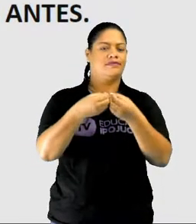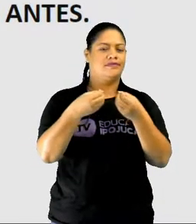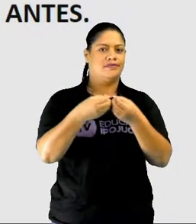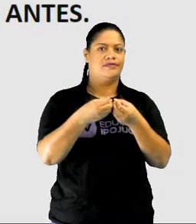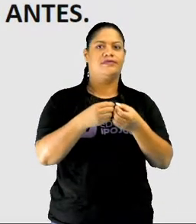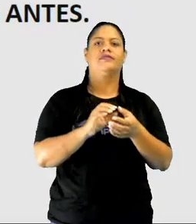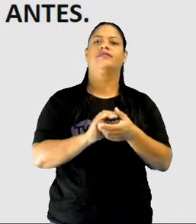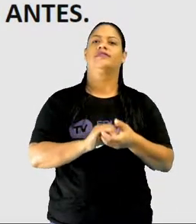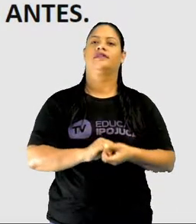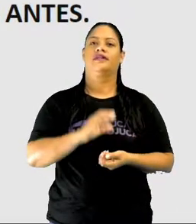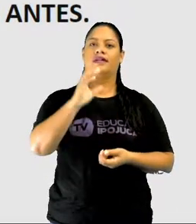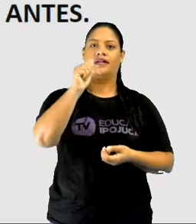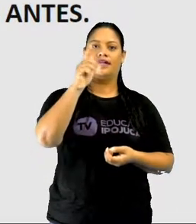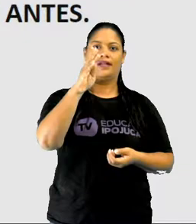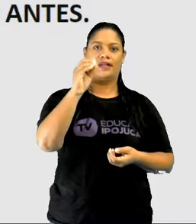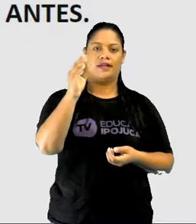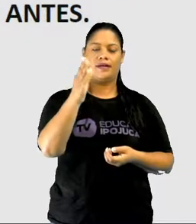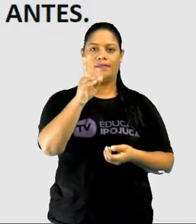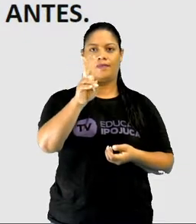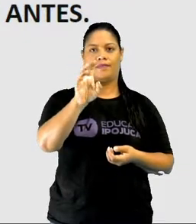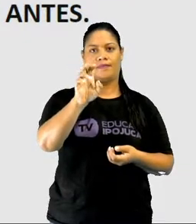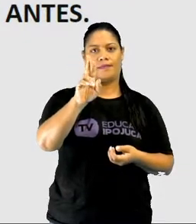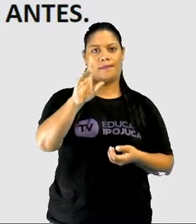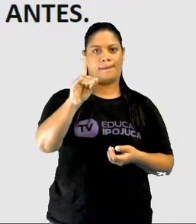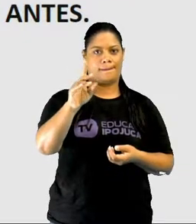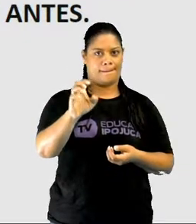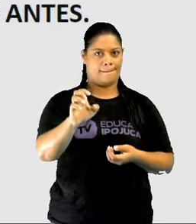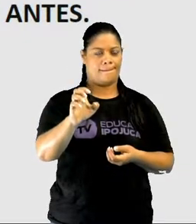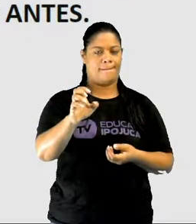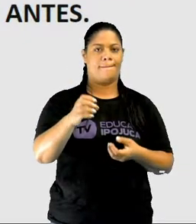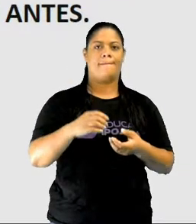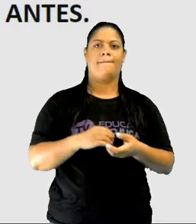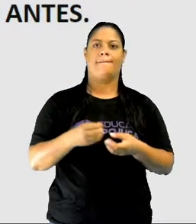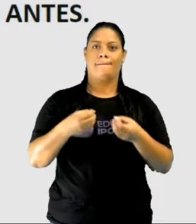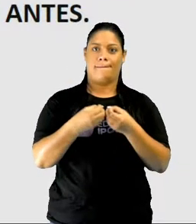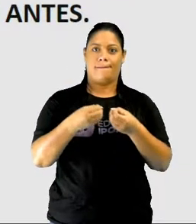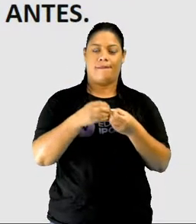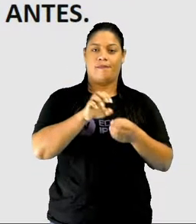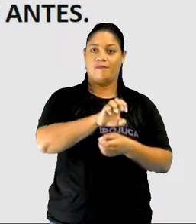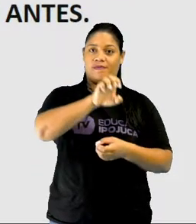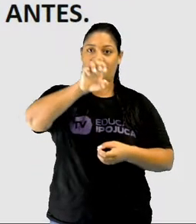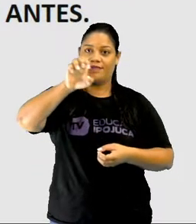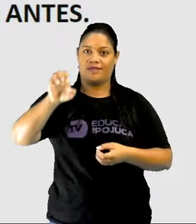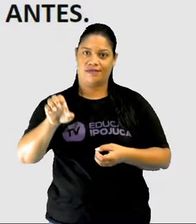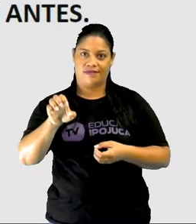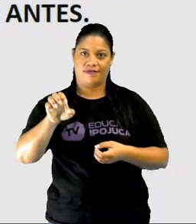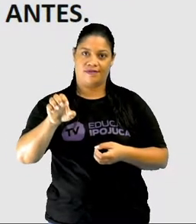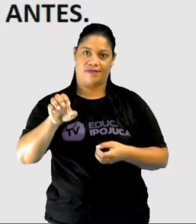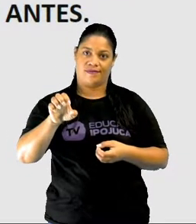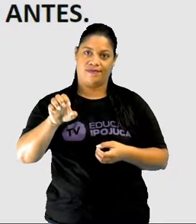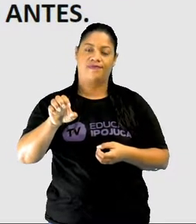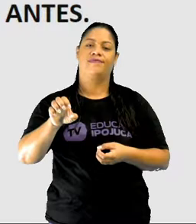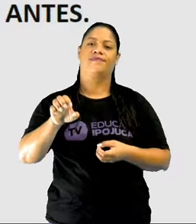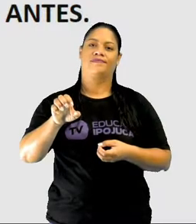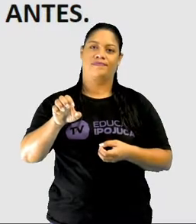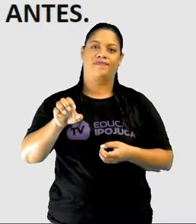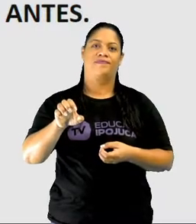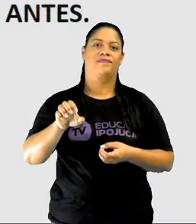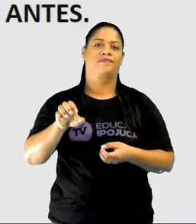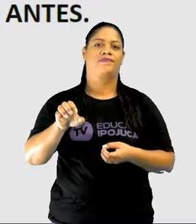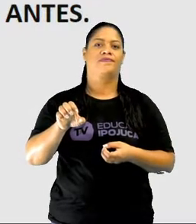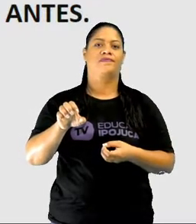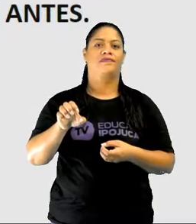O território a oeste dessa linha, ou seja, do lado esquerdo dessa linha, pertencia